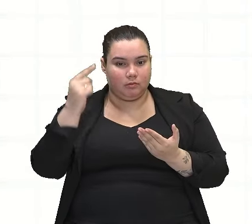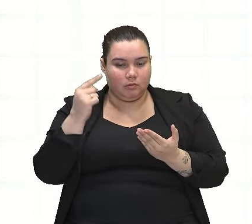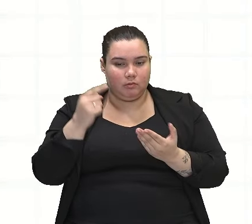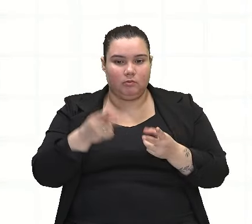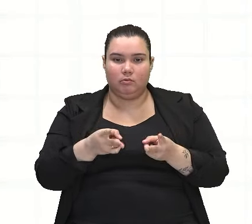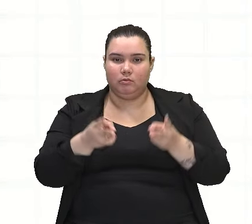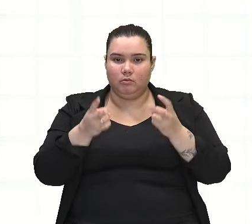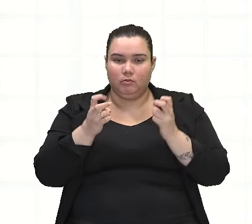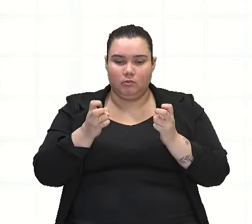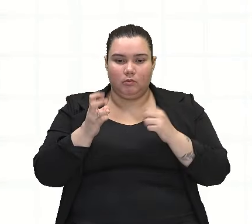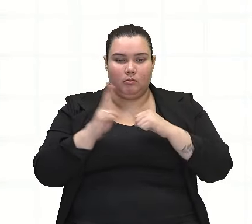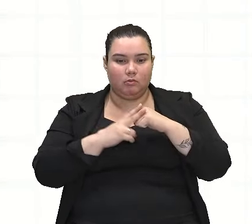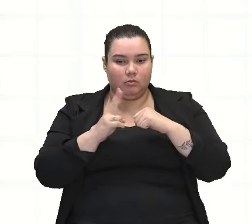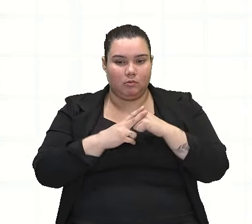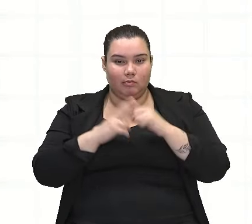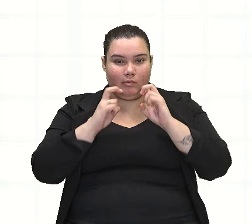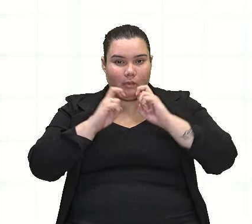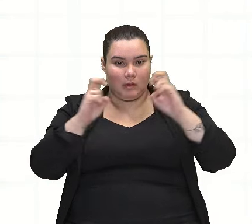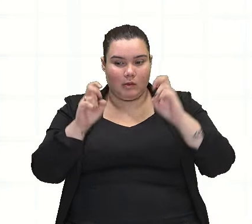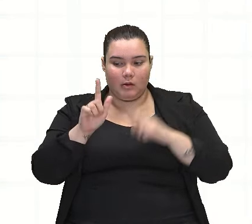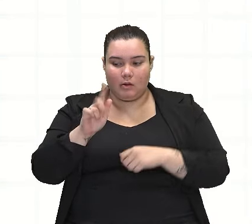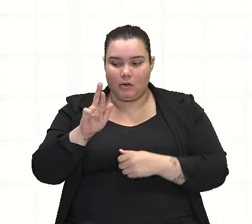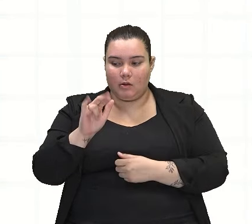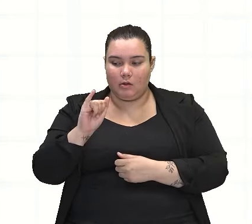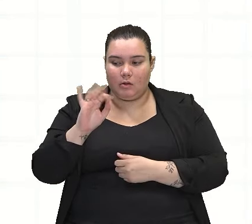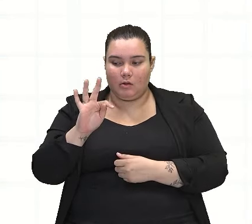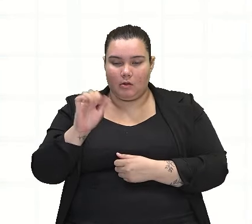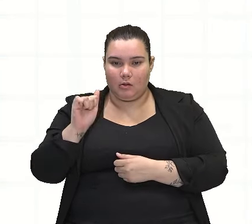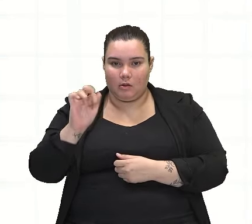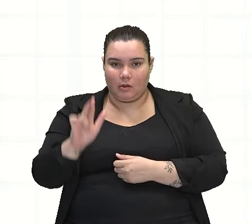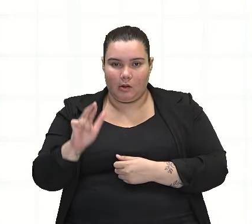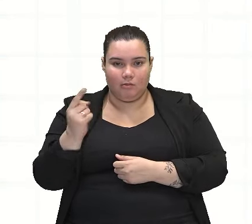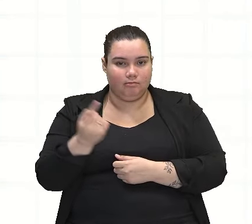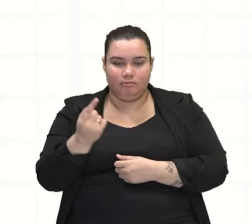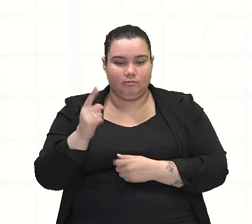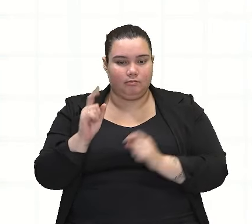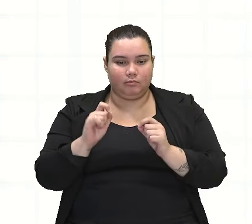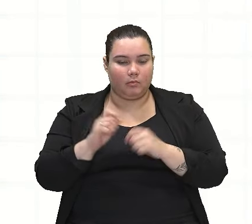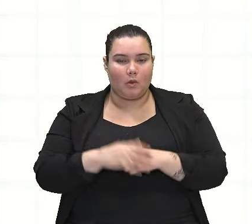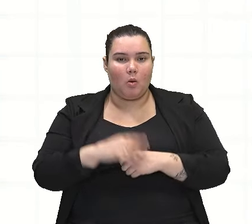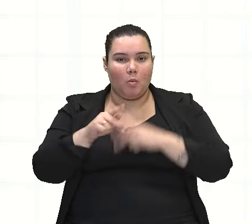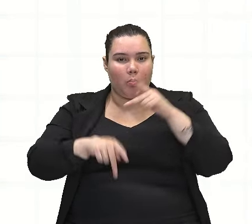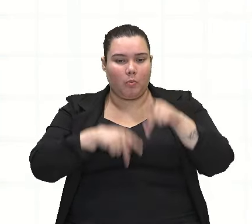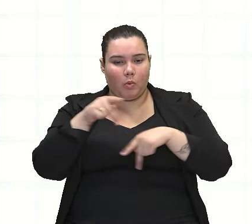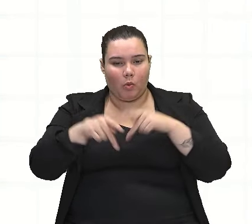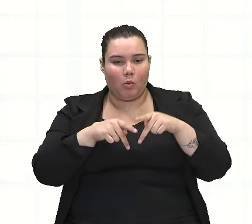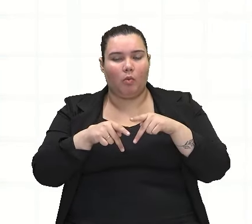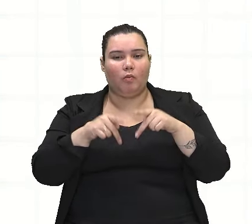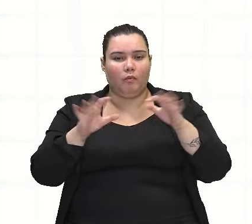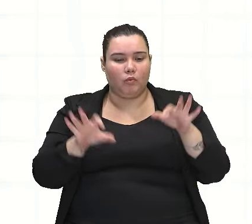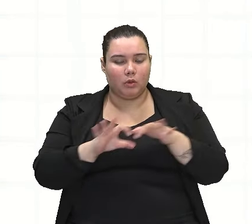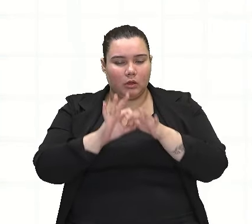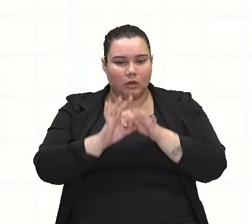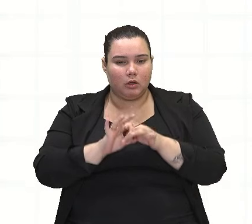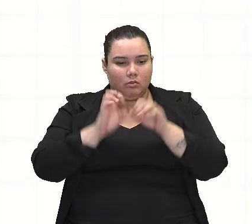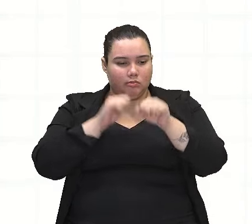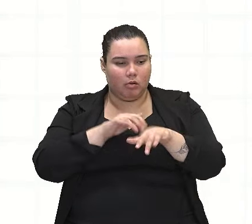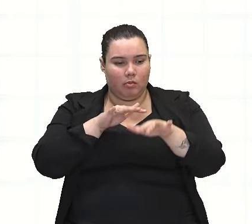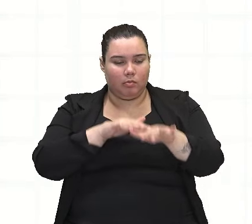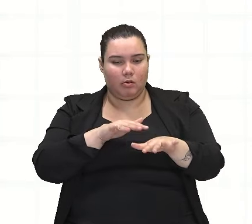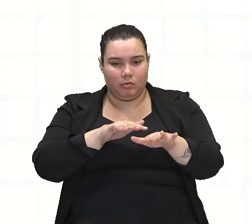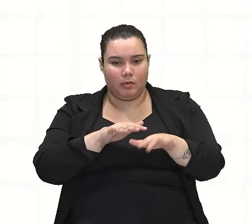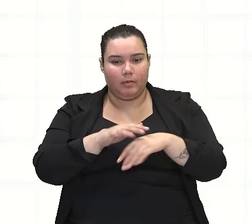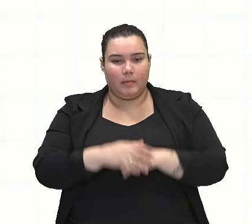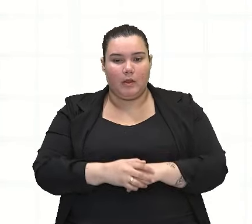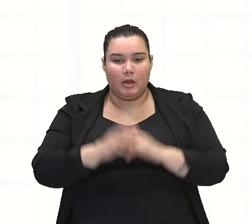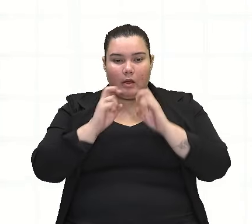observem que o verbo gritar não ficou no singular. Olha só, o povo unido desceu a avenida. Gritou pelos seus direitos.